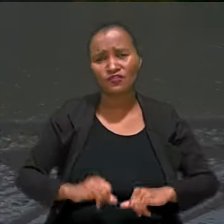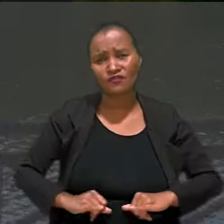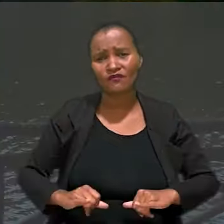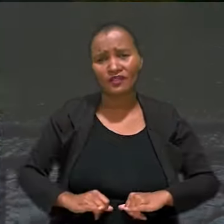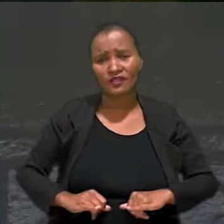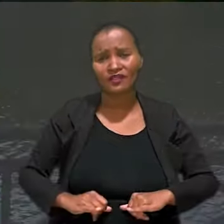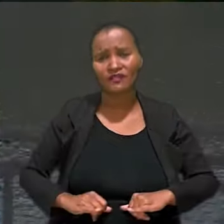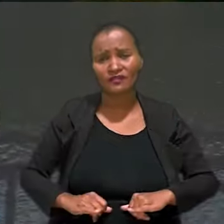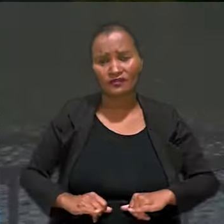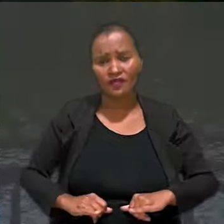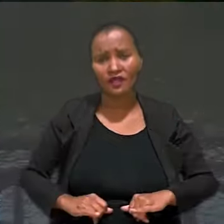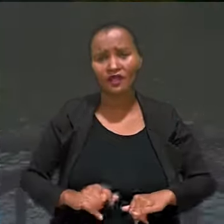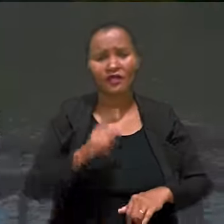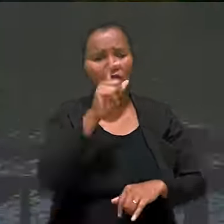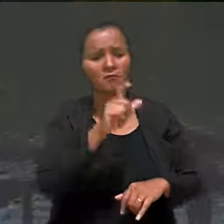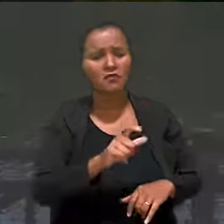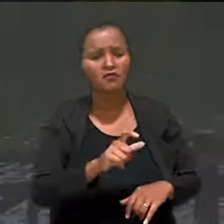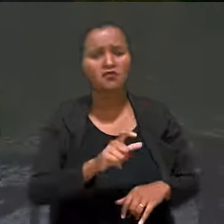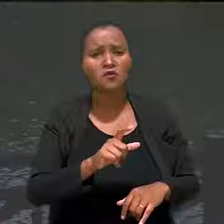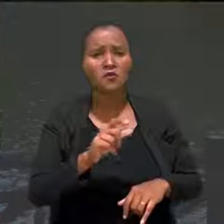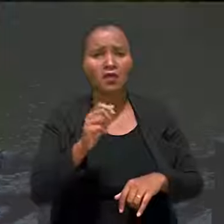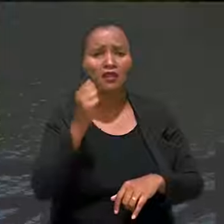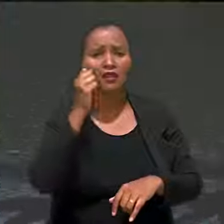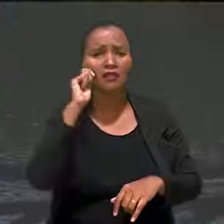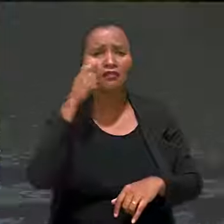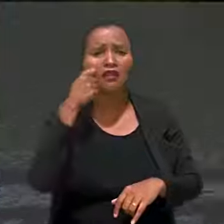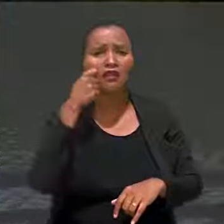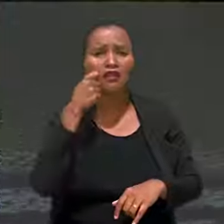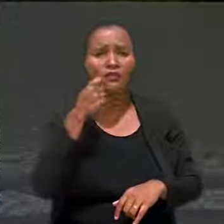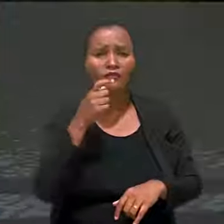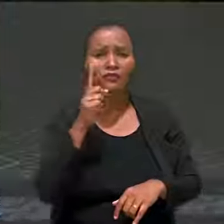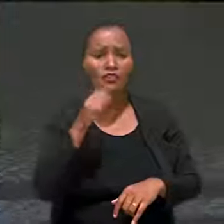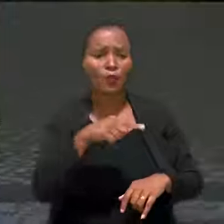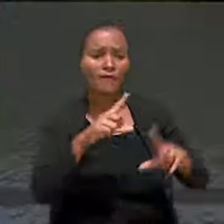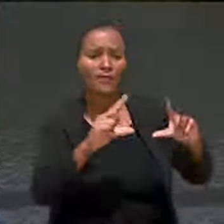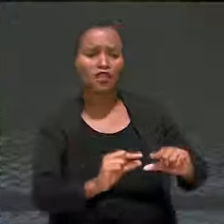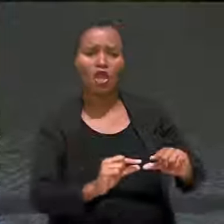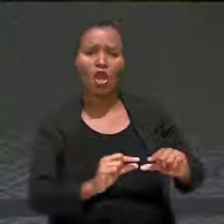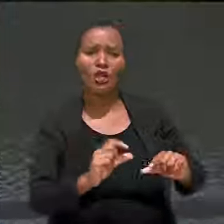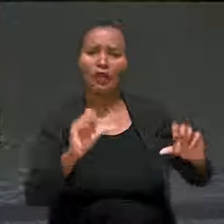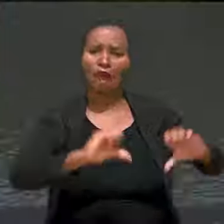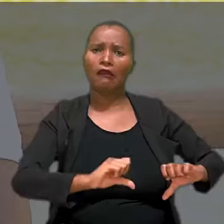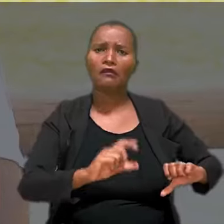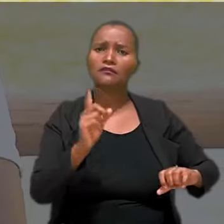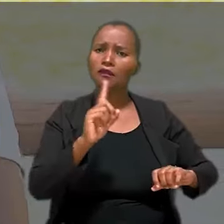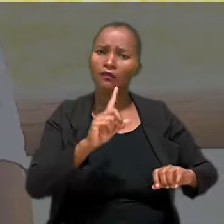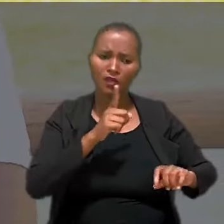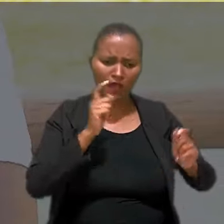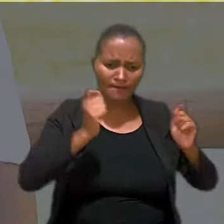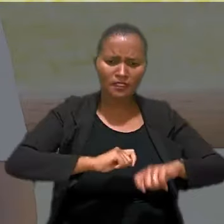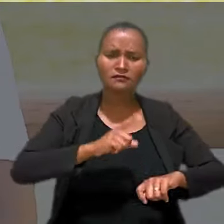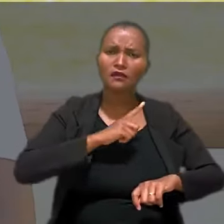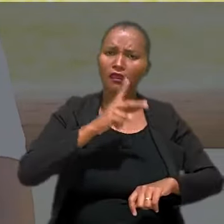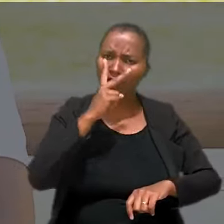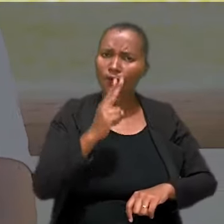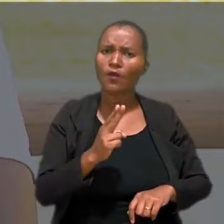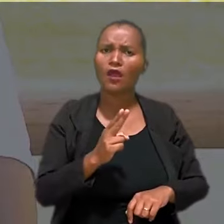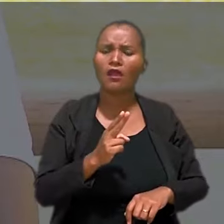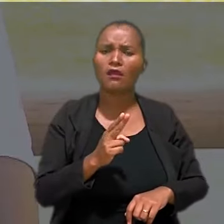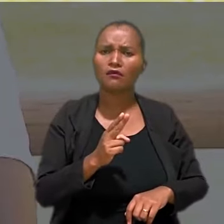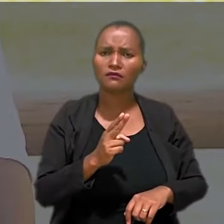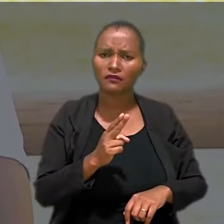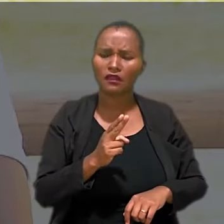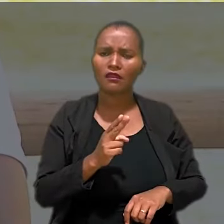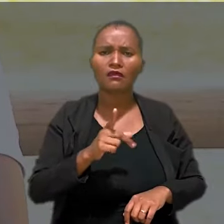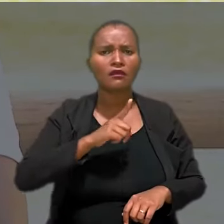que sofreram com isso. Quero dizer a ele que, por ser negro, ele não é menor que ninguém. Ele tem a mesma capacidade cognitiva